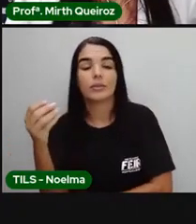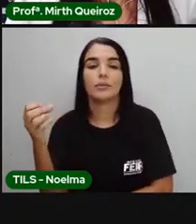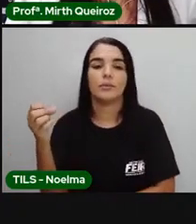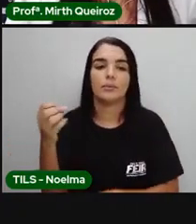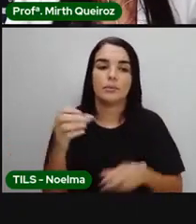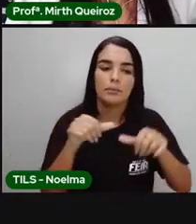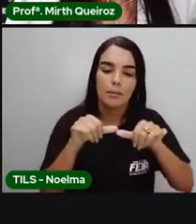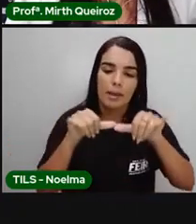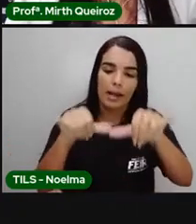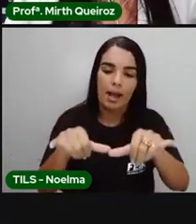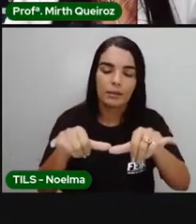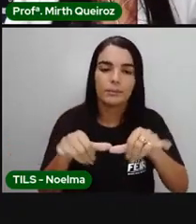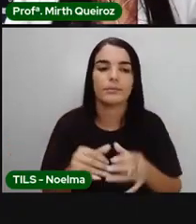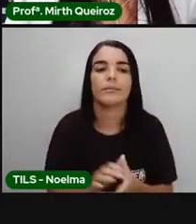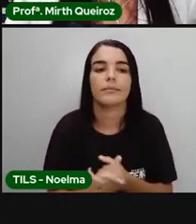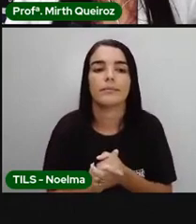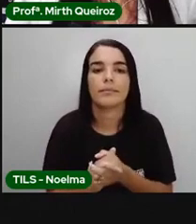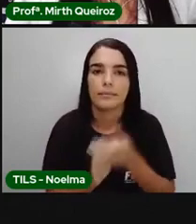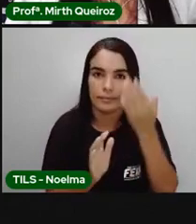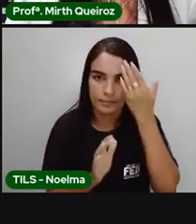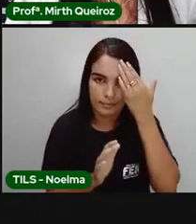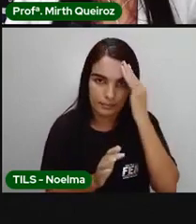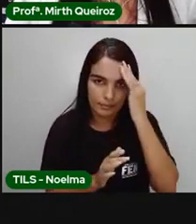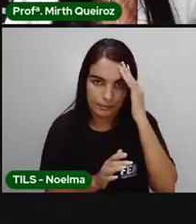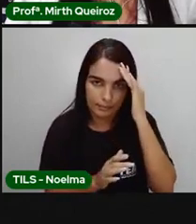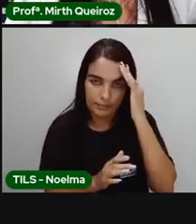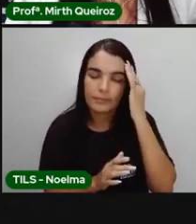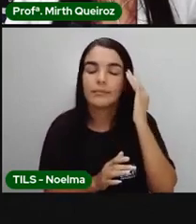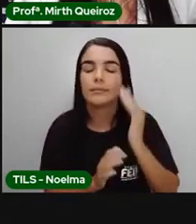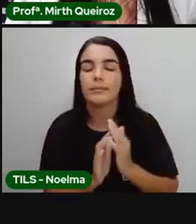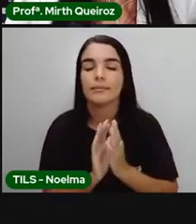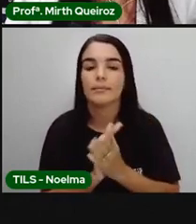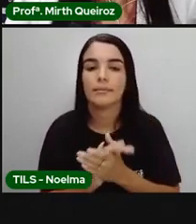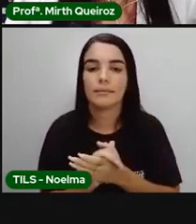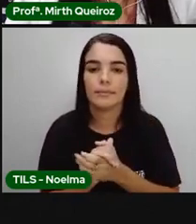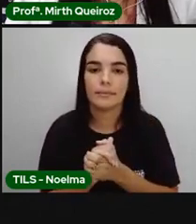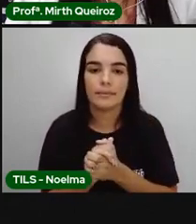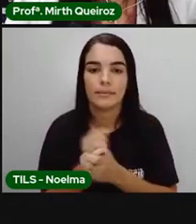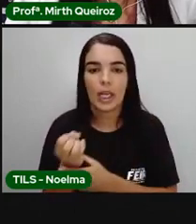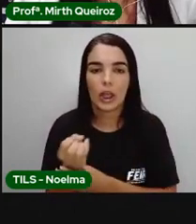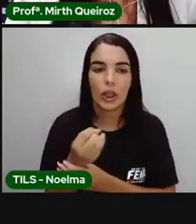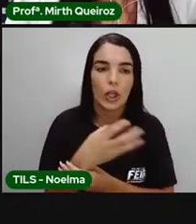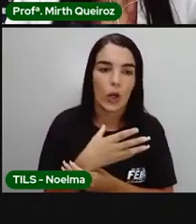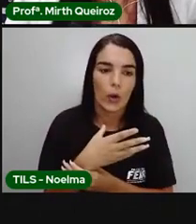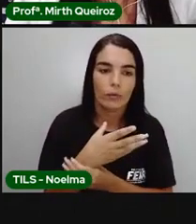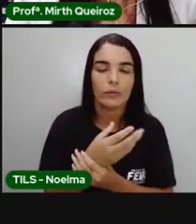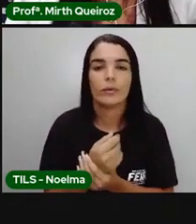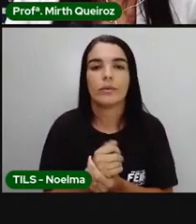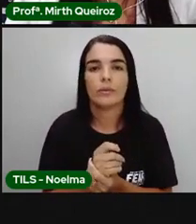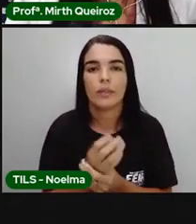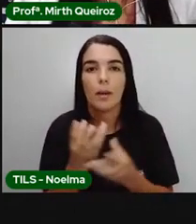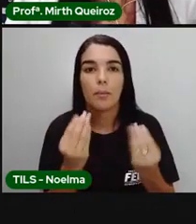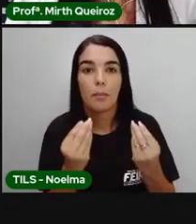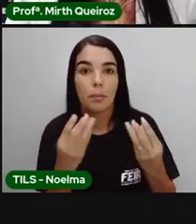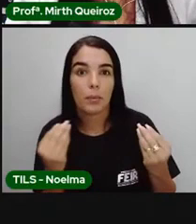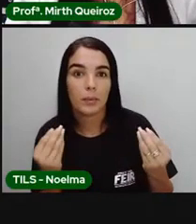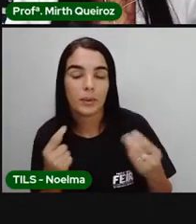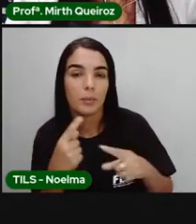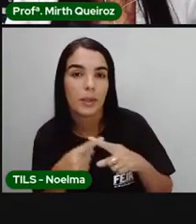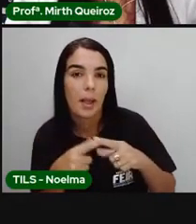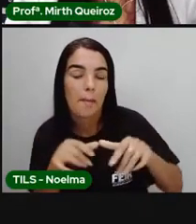no singular porque era um. Quando passou para o plural, ficou como novos. Porque são mercados